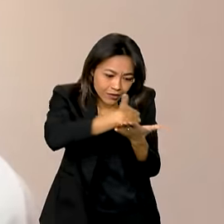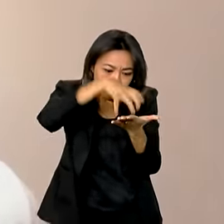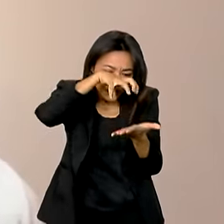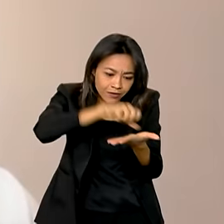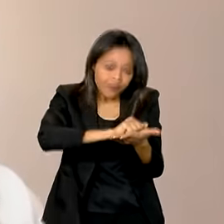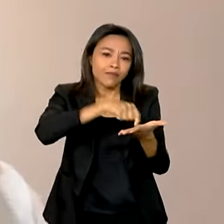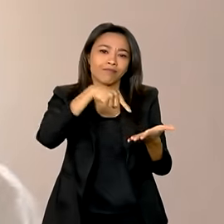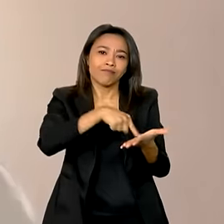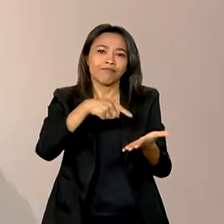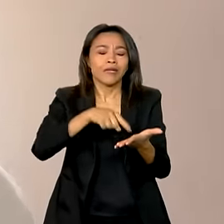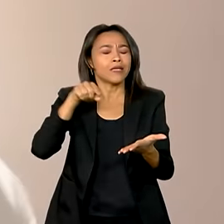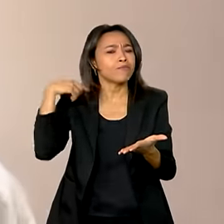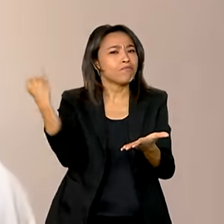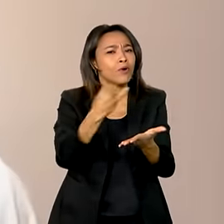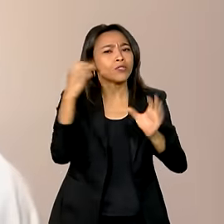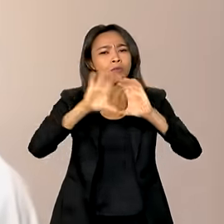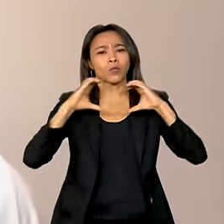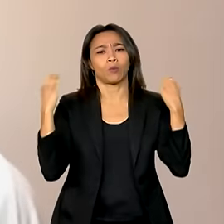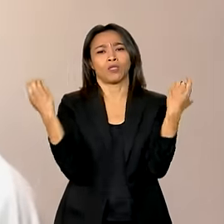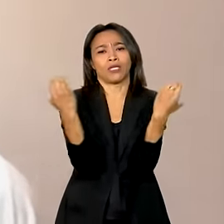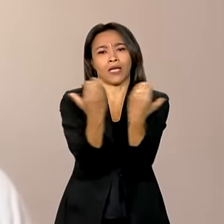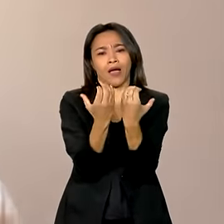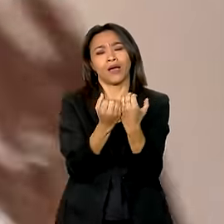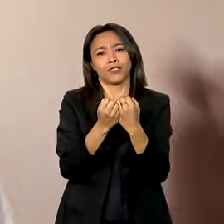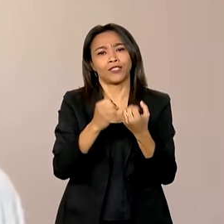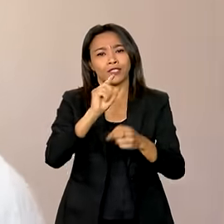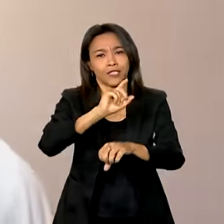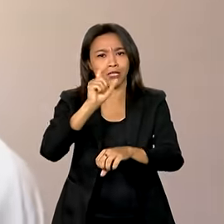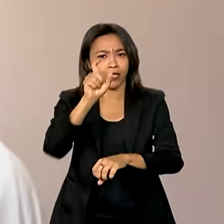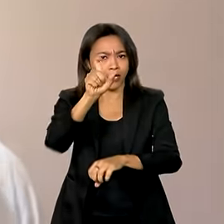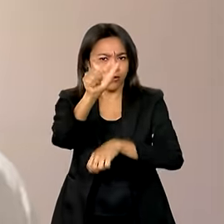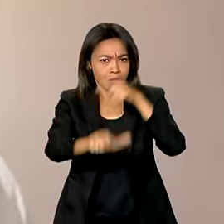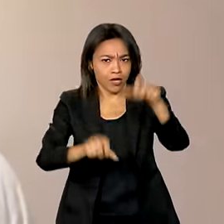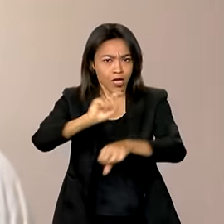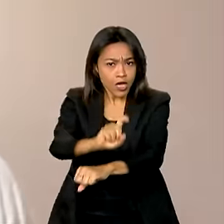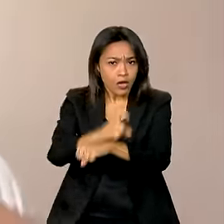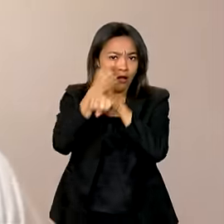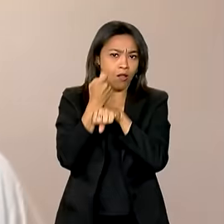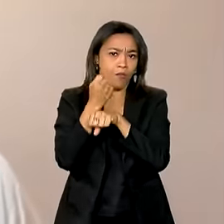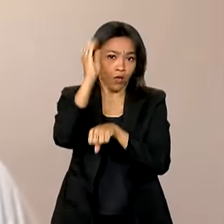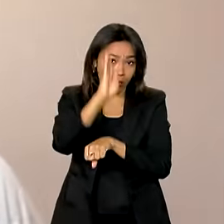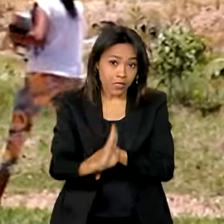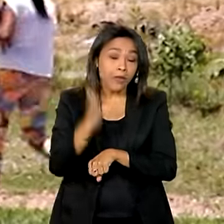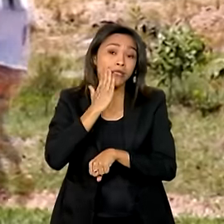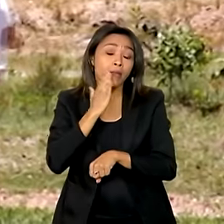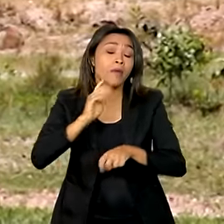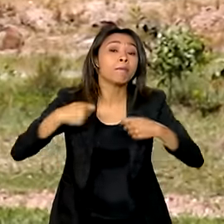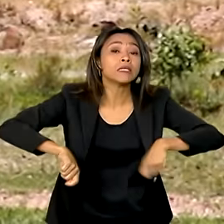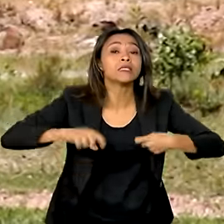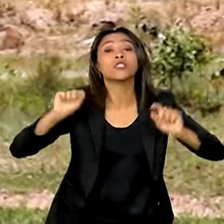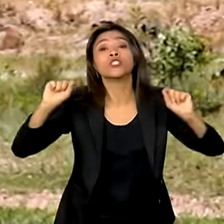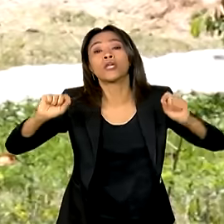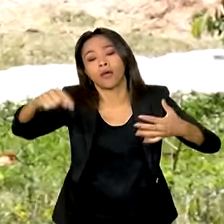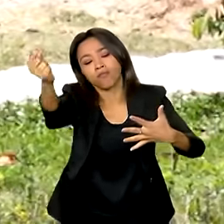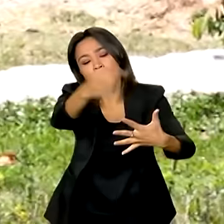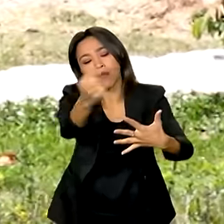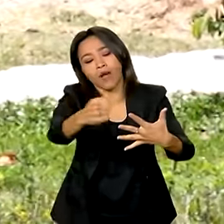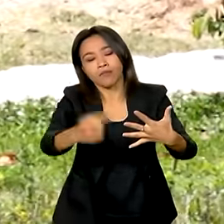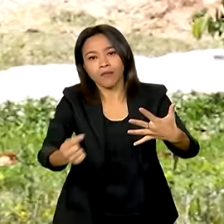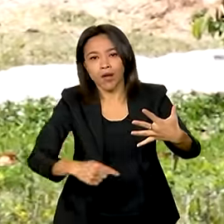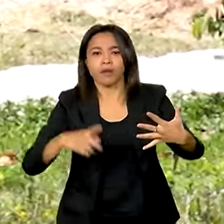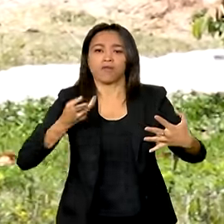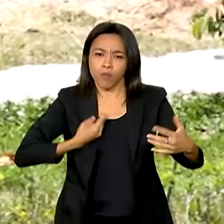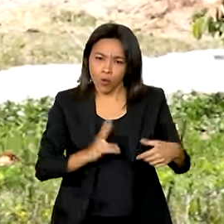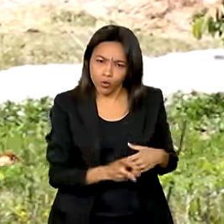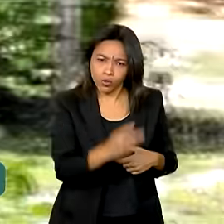para as comunidades quilombolas no Brasil, permitindo um melhor entendimento de suas realidades e necessidades. Continuaremos trabalhando sempre